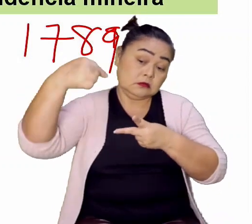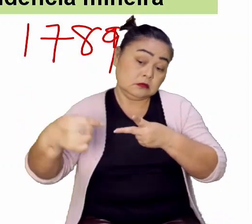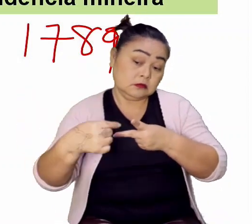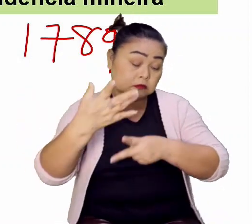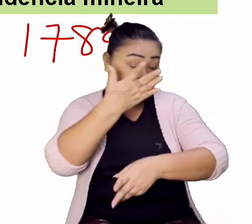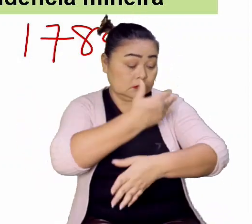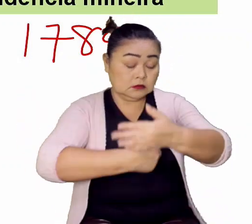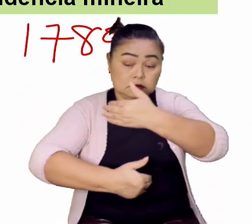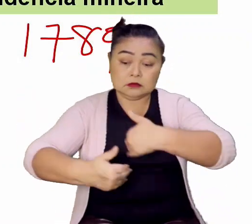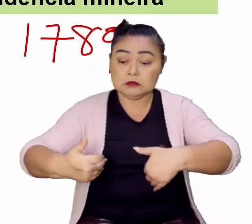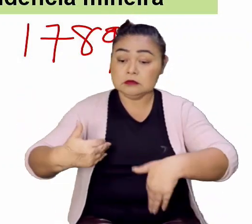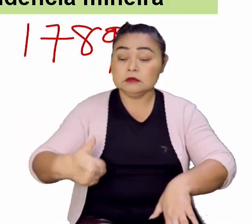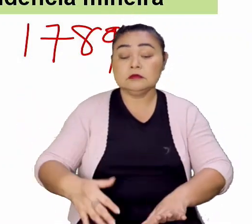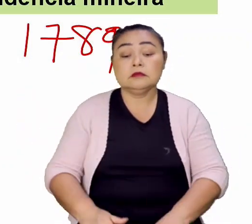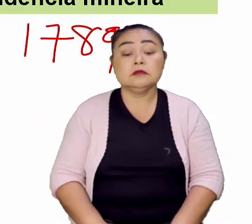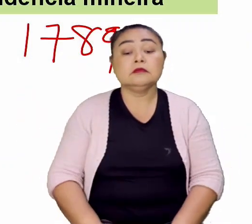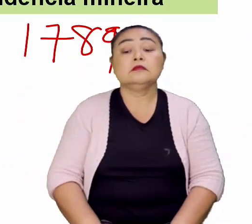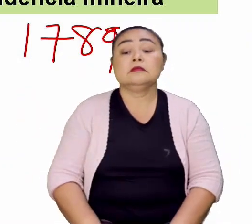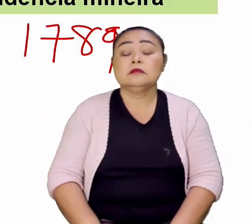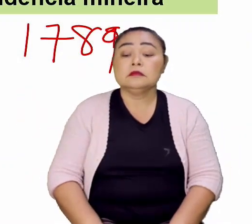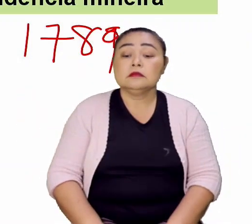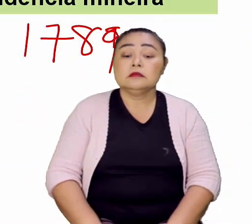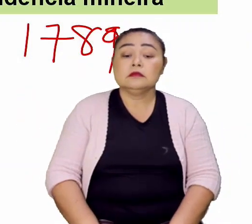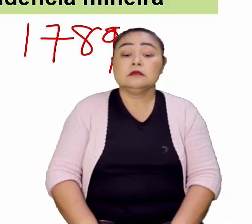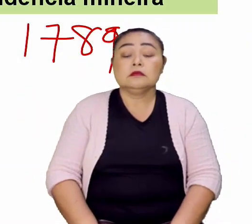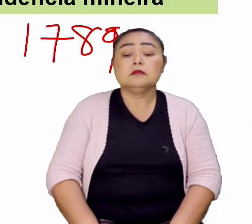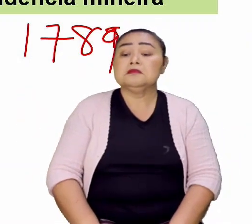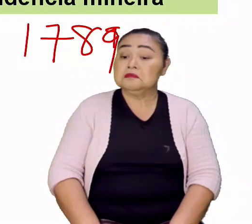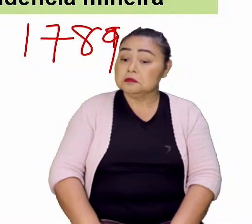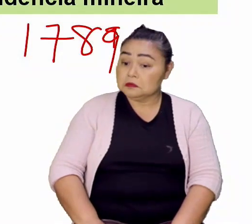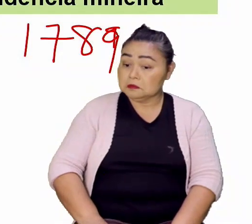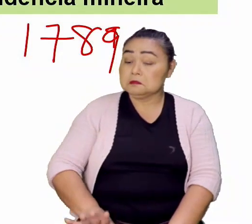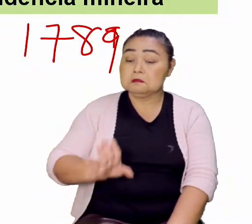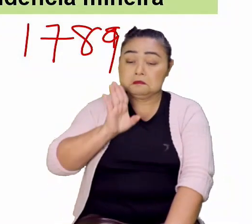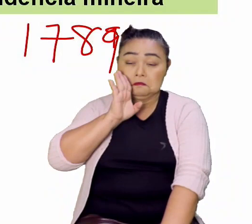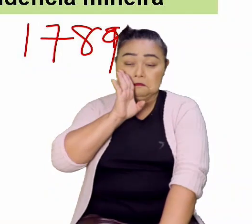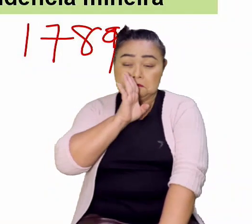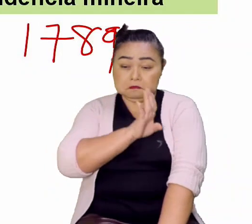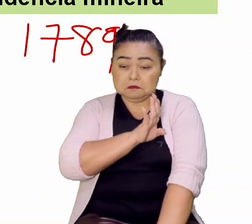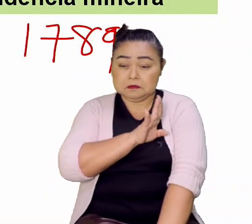esquartejamento. Cruel, né? Pois é.